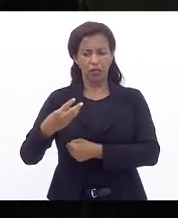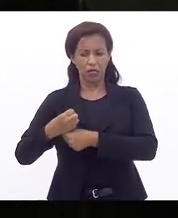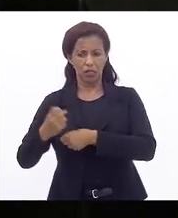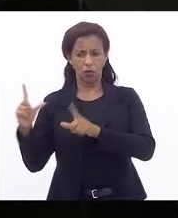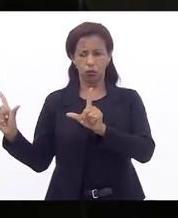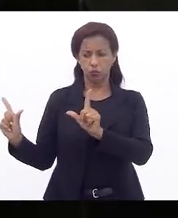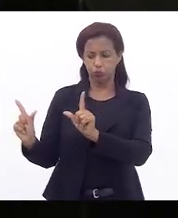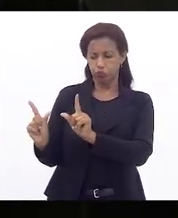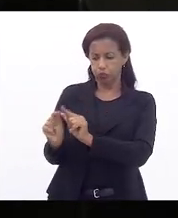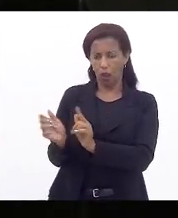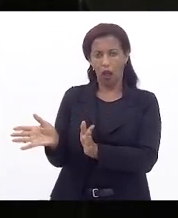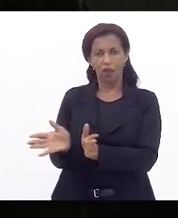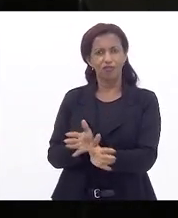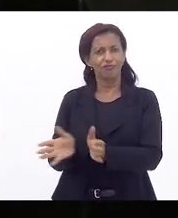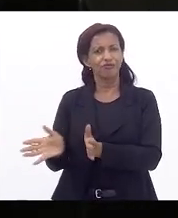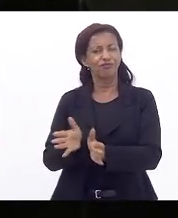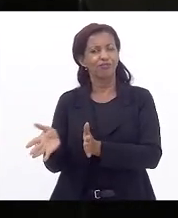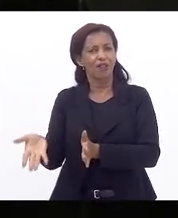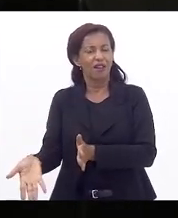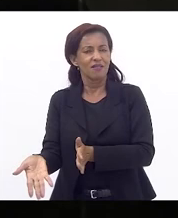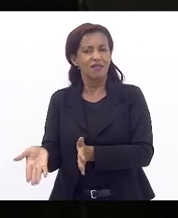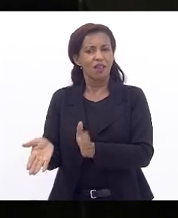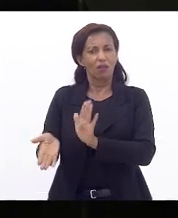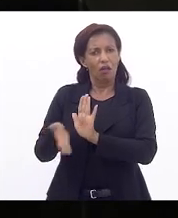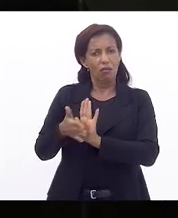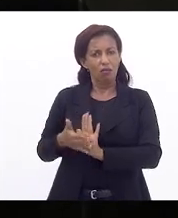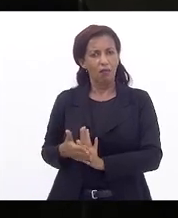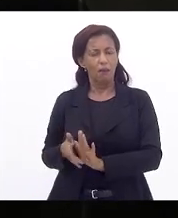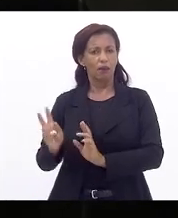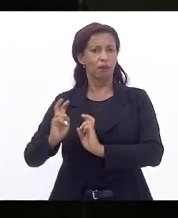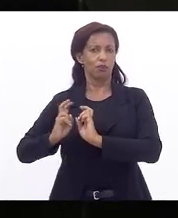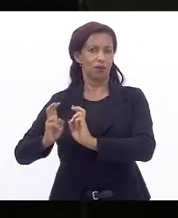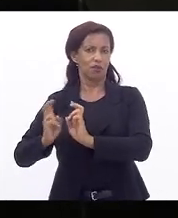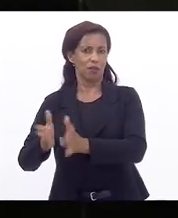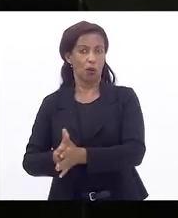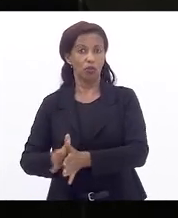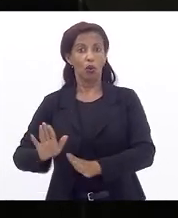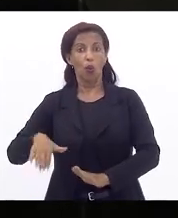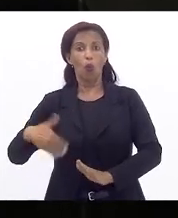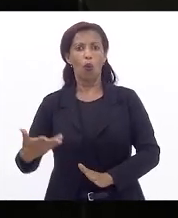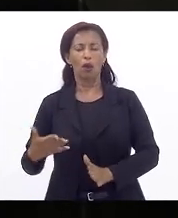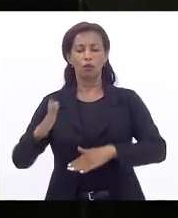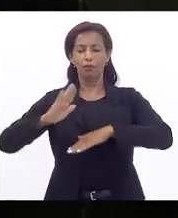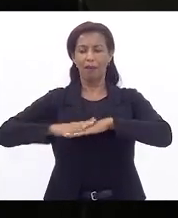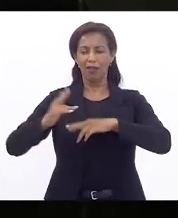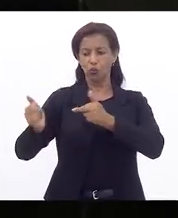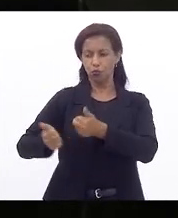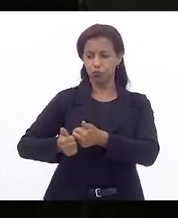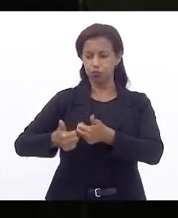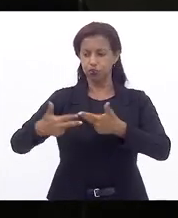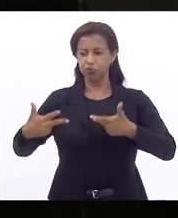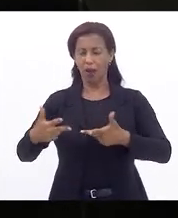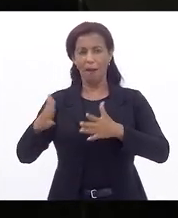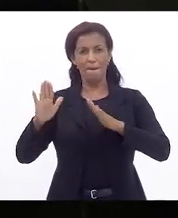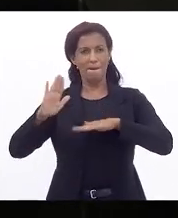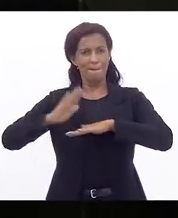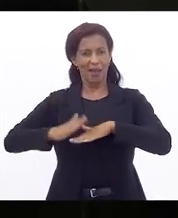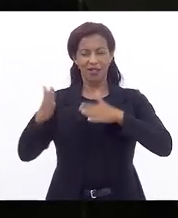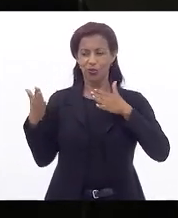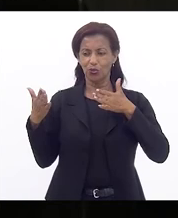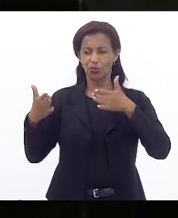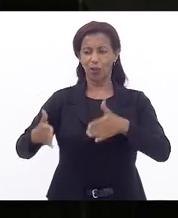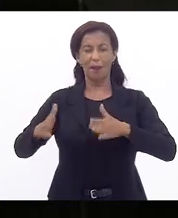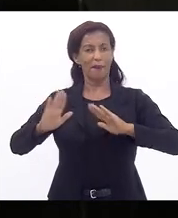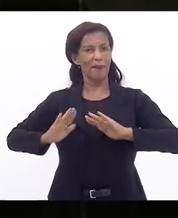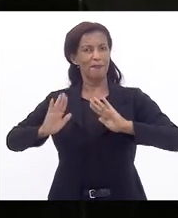de acesso de demanda por esse transporte. Quanto mais qualificado, quanto mais eficiente, quanto mais